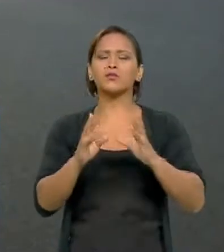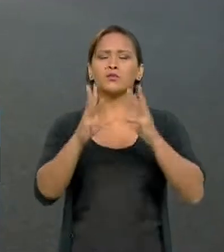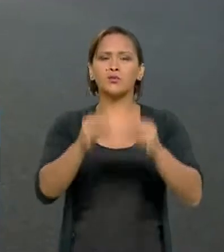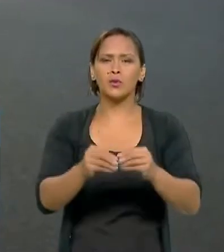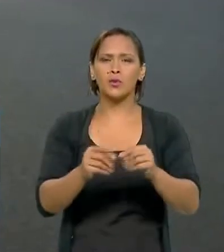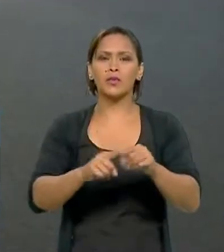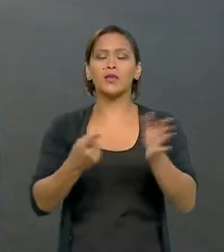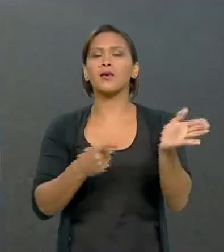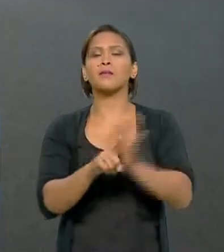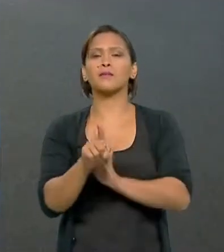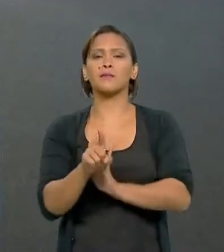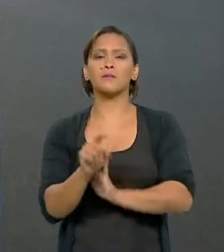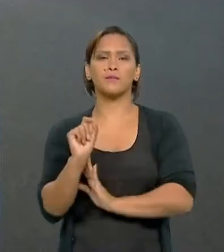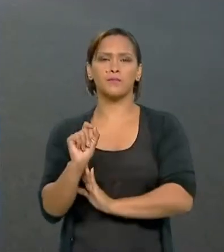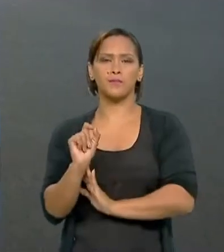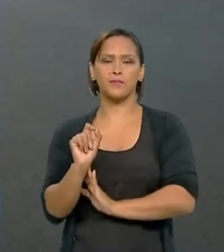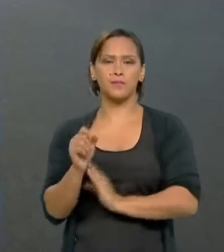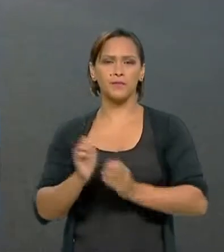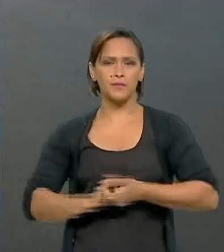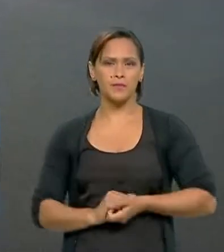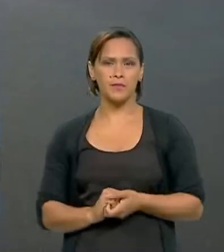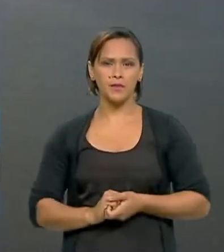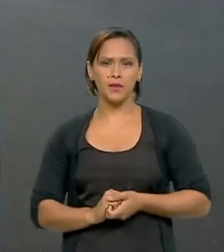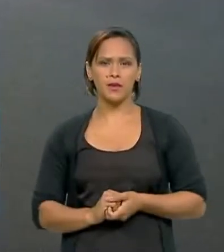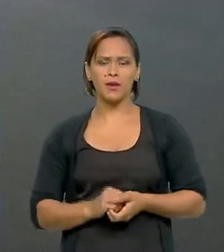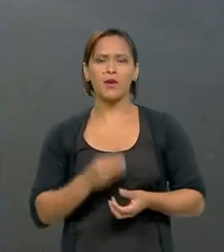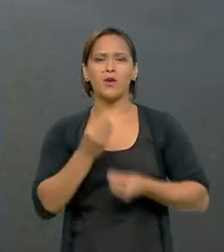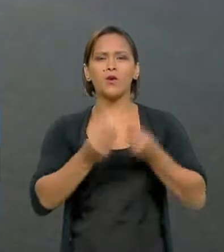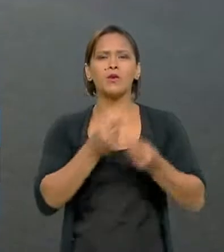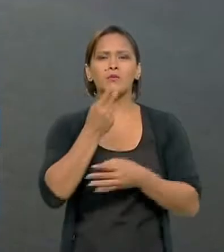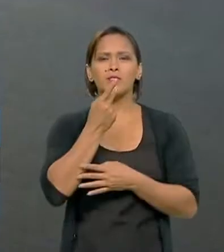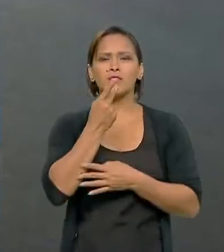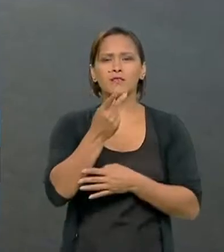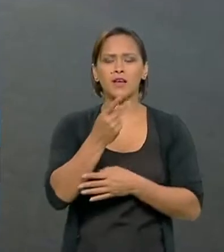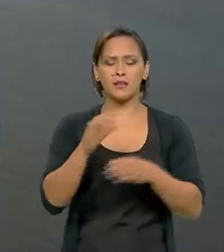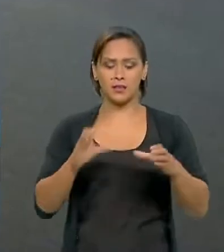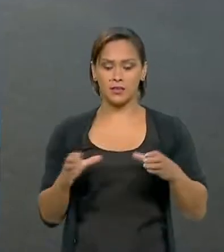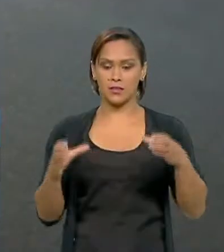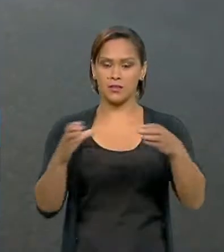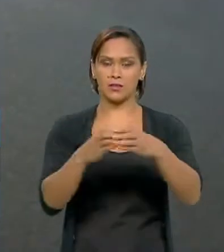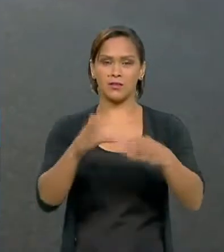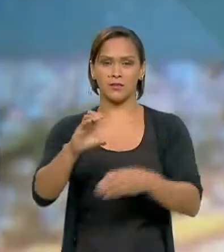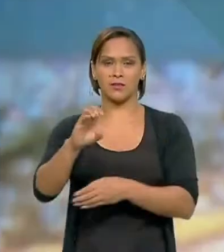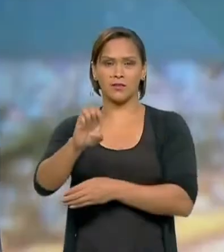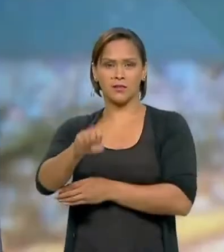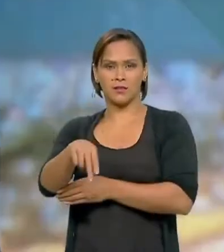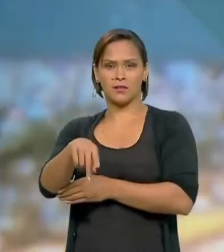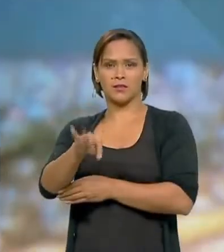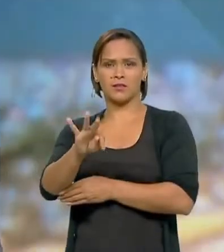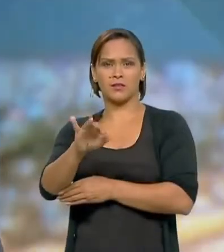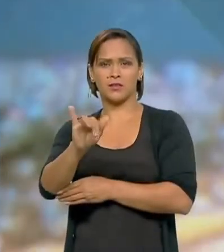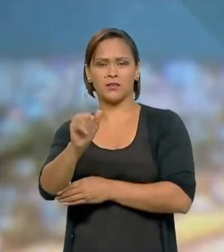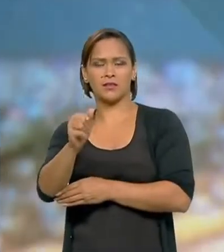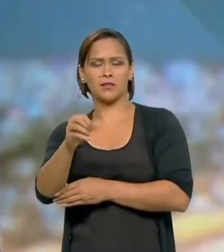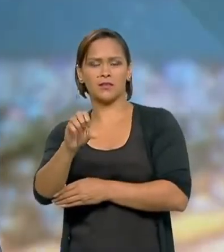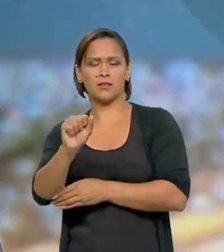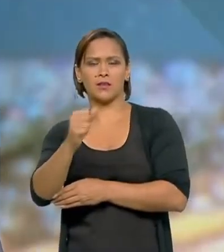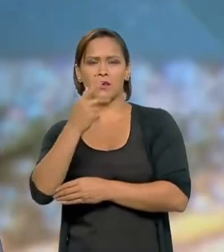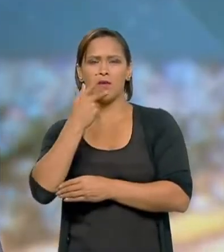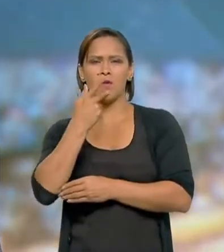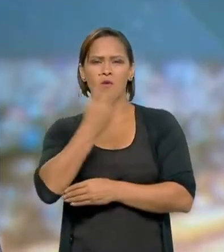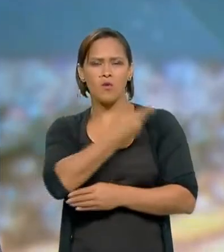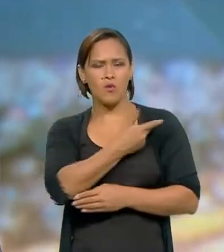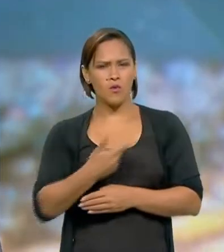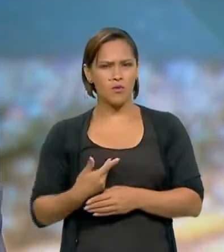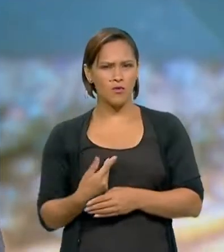faço para o senhor, general, é a seguinte, principalmente quando se fala desse chamado centrão, né? O governo, ele ainda não aprendeu a negociar